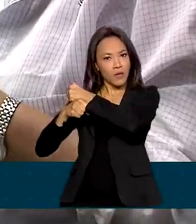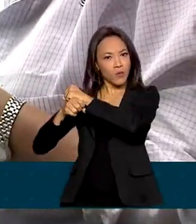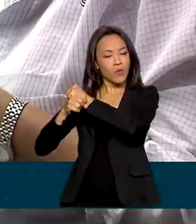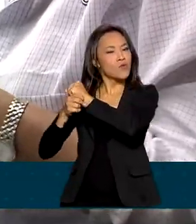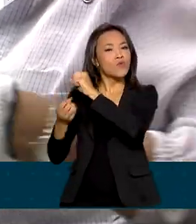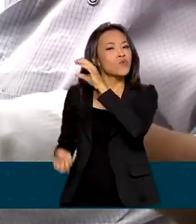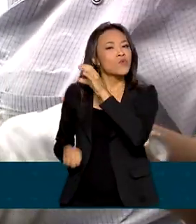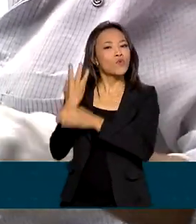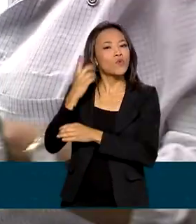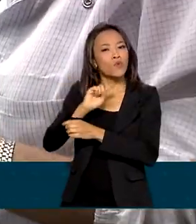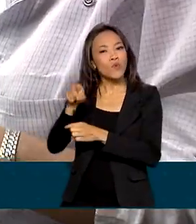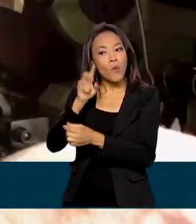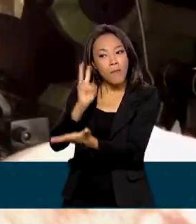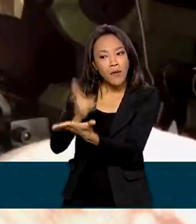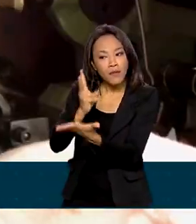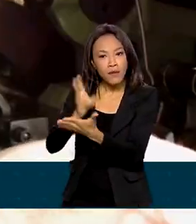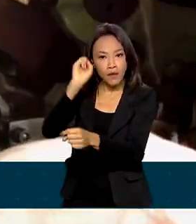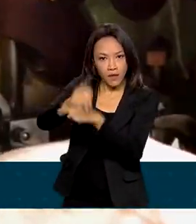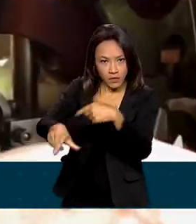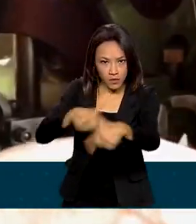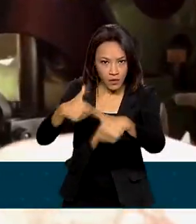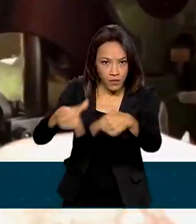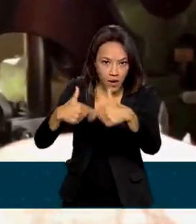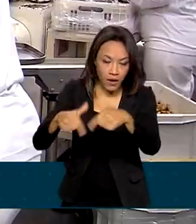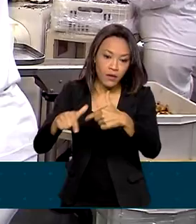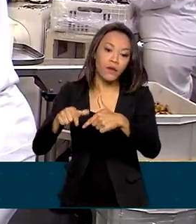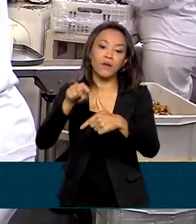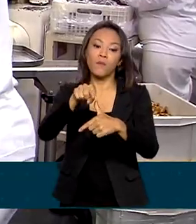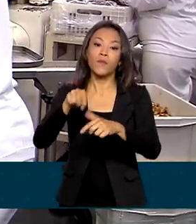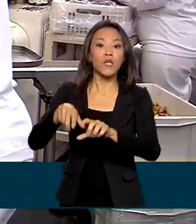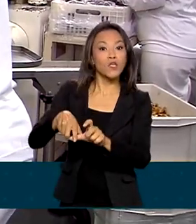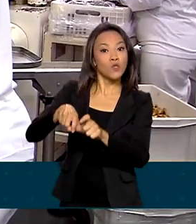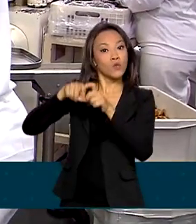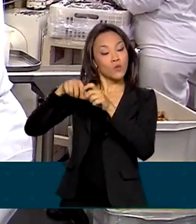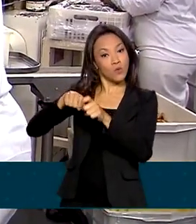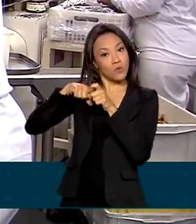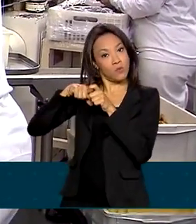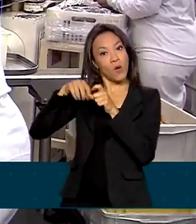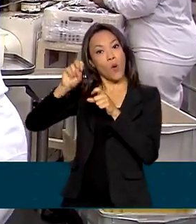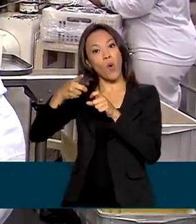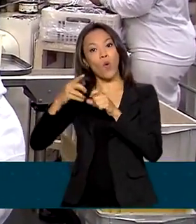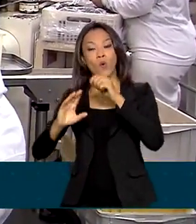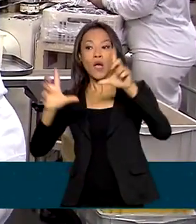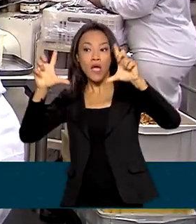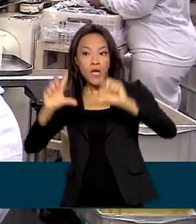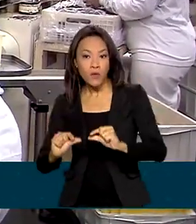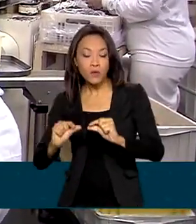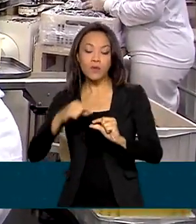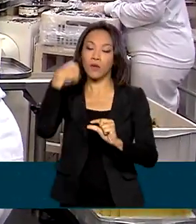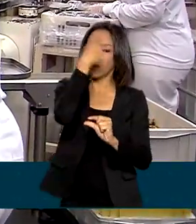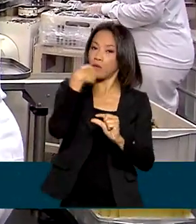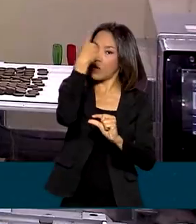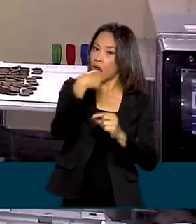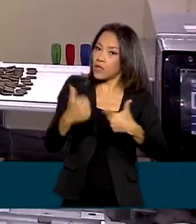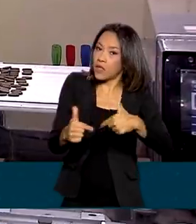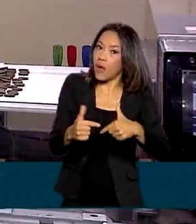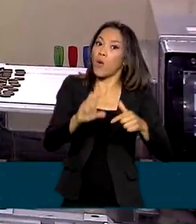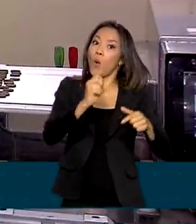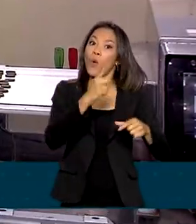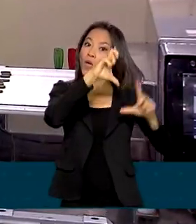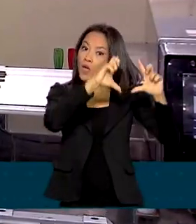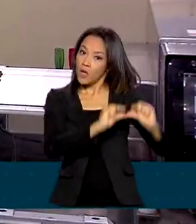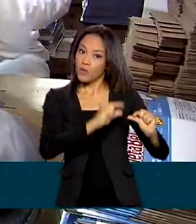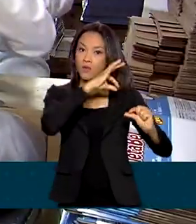propósito de preservar empregos a partir da suspensão ou redução da jornada de trabalho e do salário, com